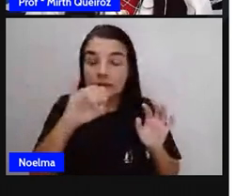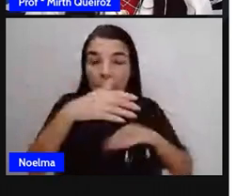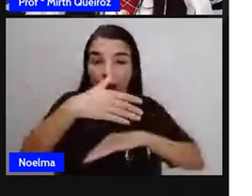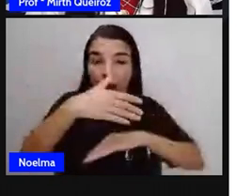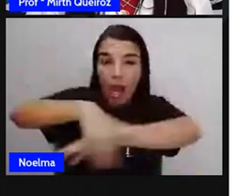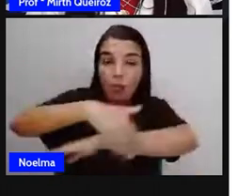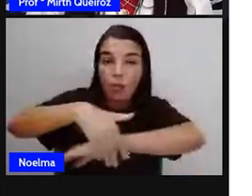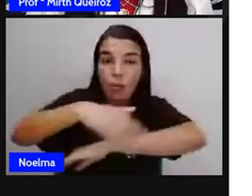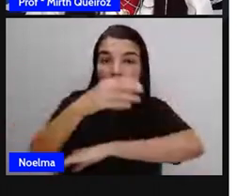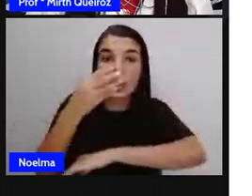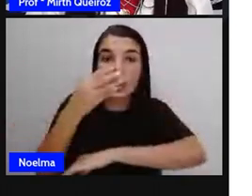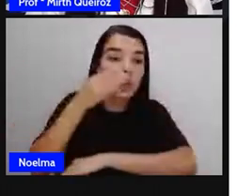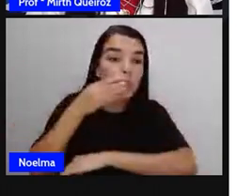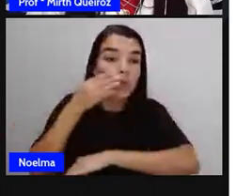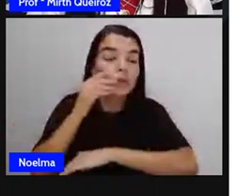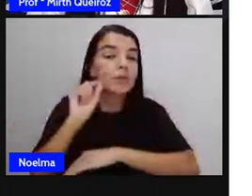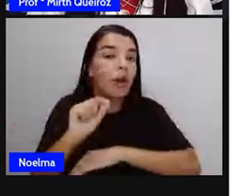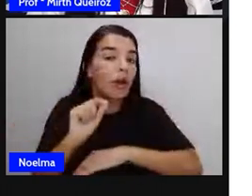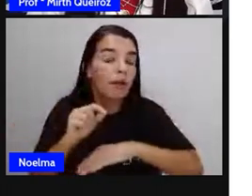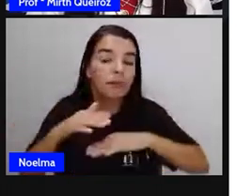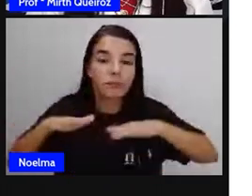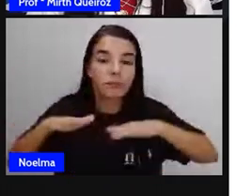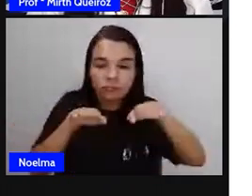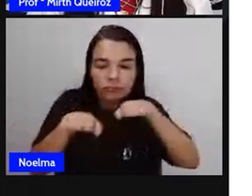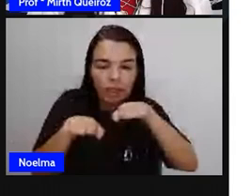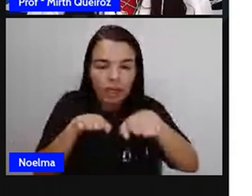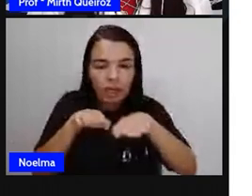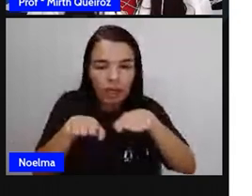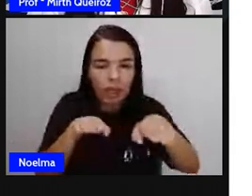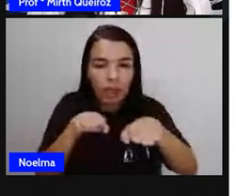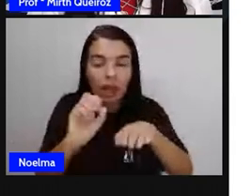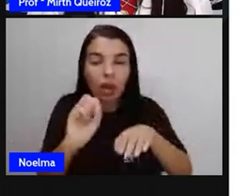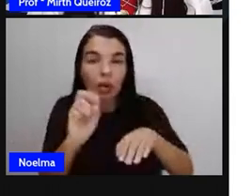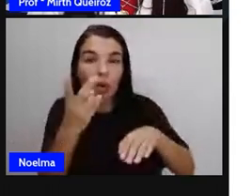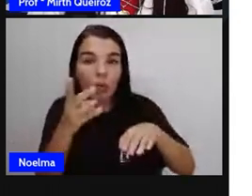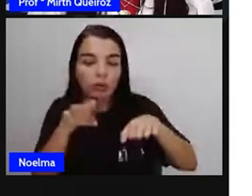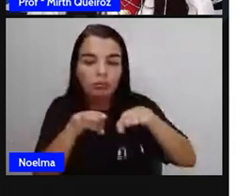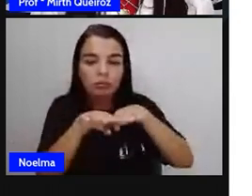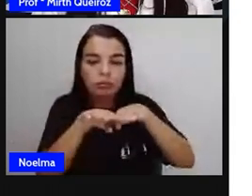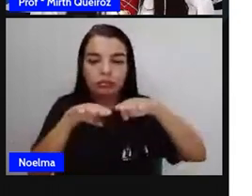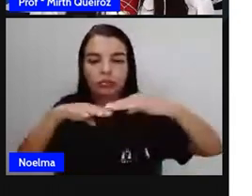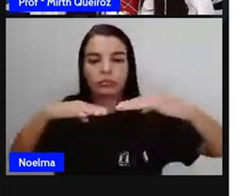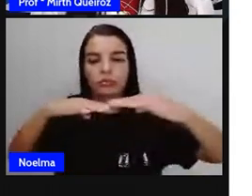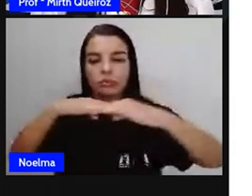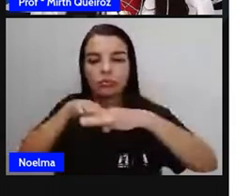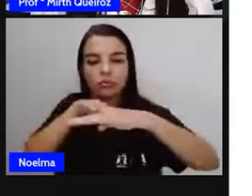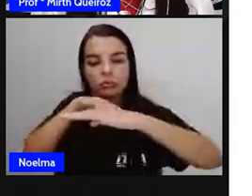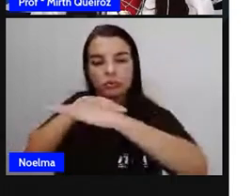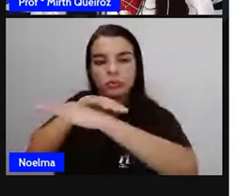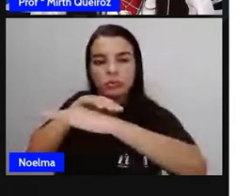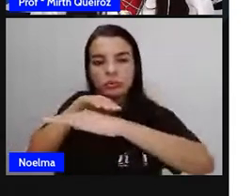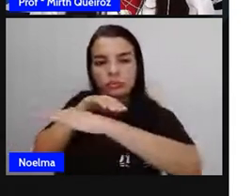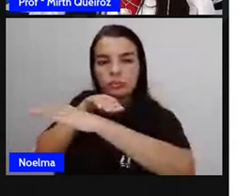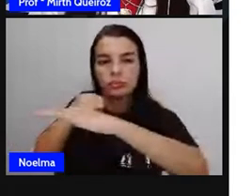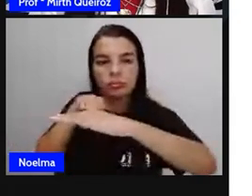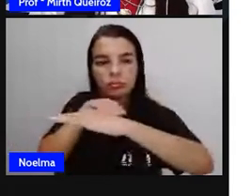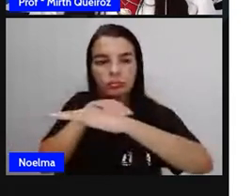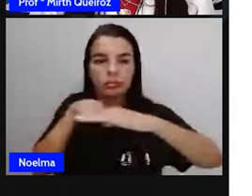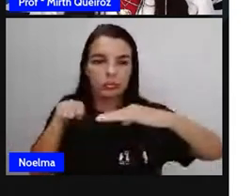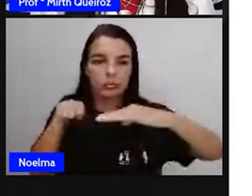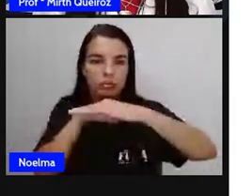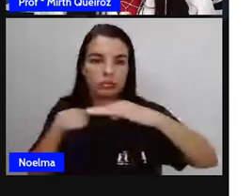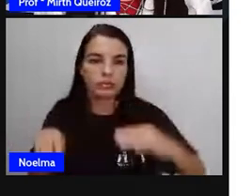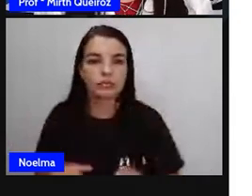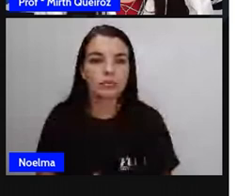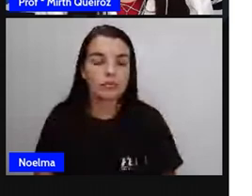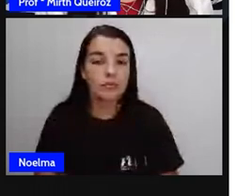Rua Doce é essa de baixo. Se era paralela ou era perpendicular à Rua das Oliveiras. Dos